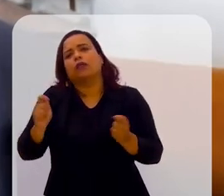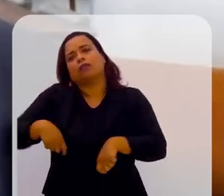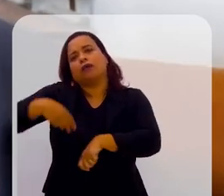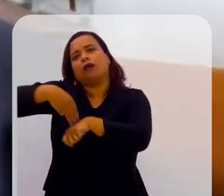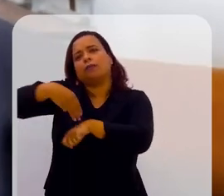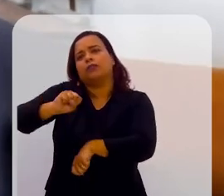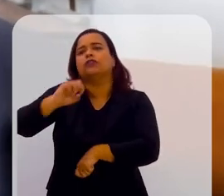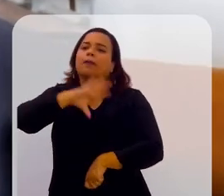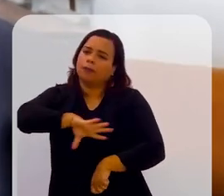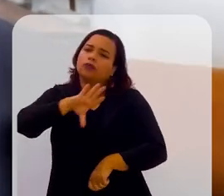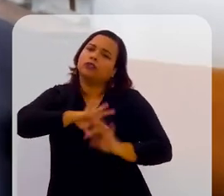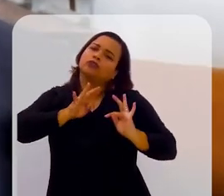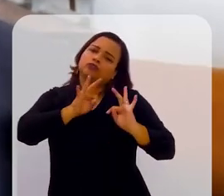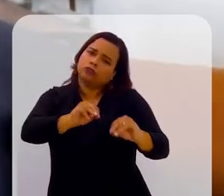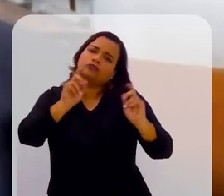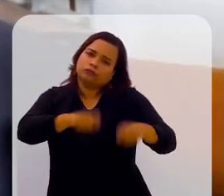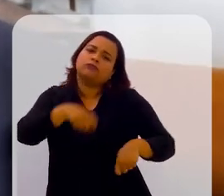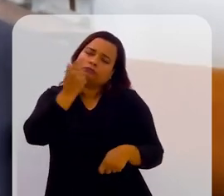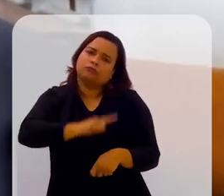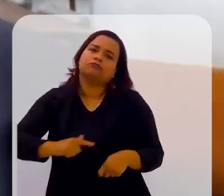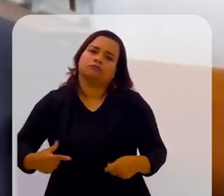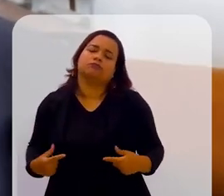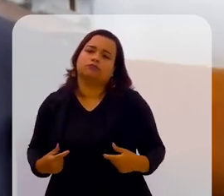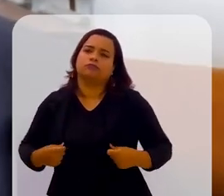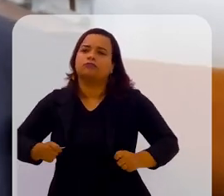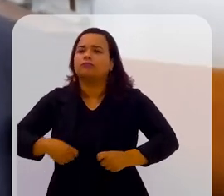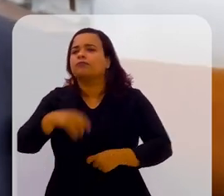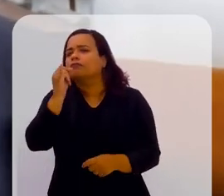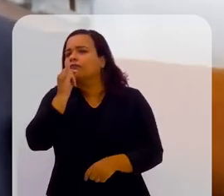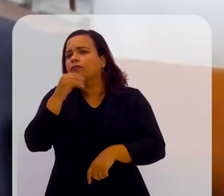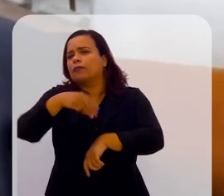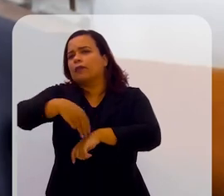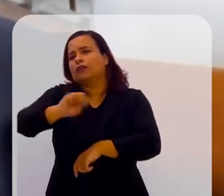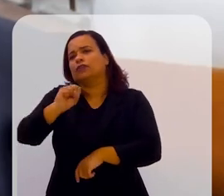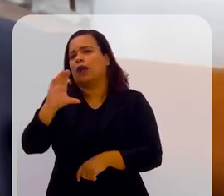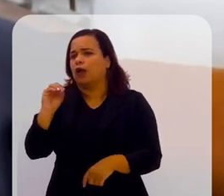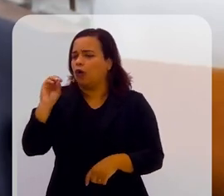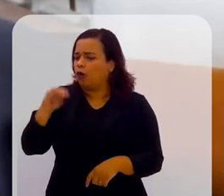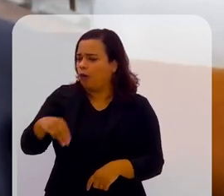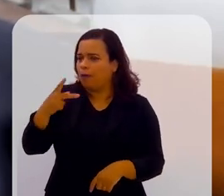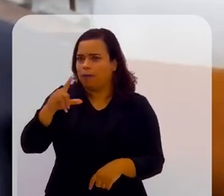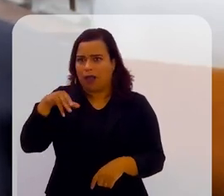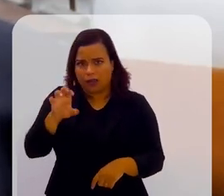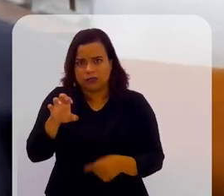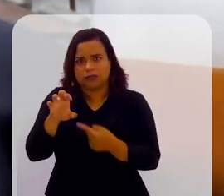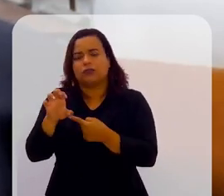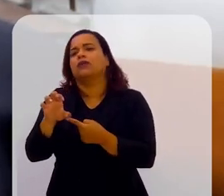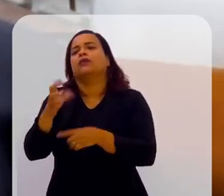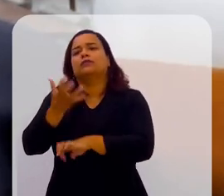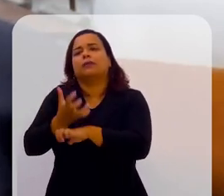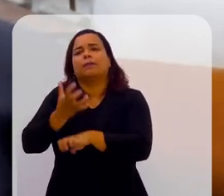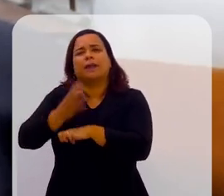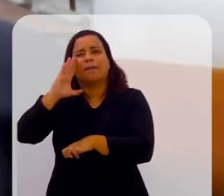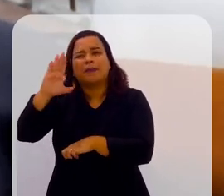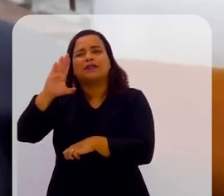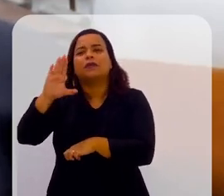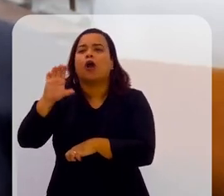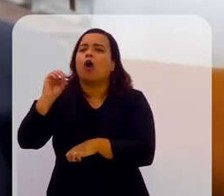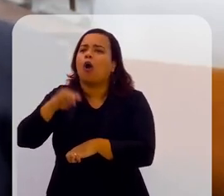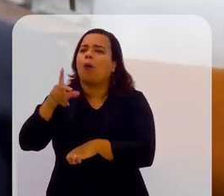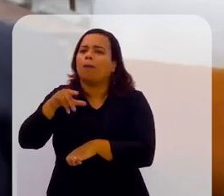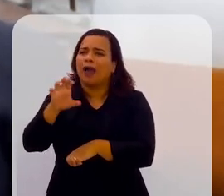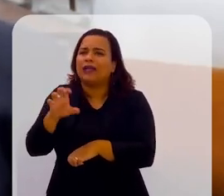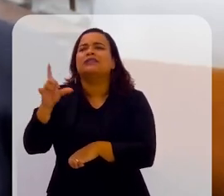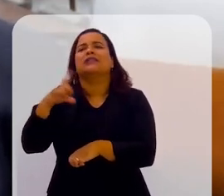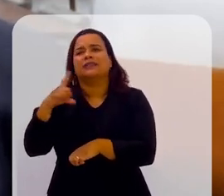integralmente em português. Então, por exemplo, falando do mestrado em compliance, na disciplina principal, na disciplina de compliance,